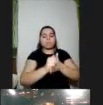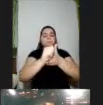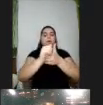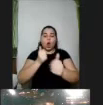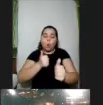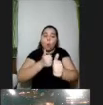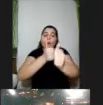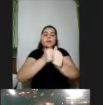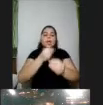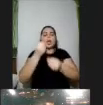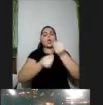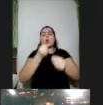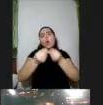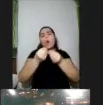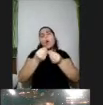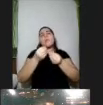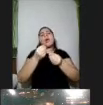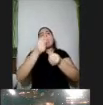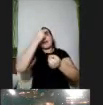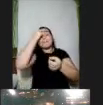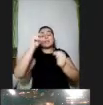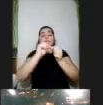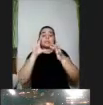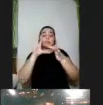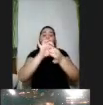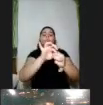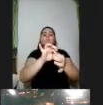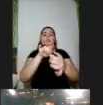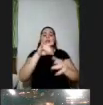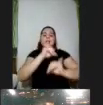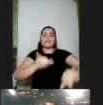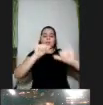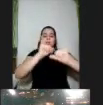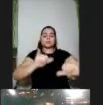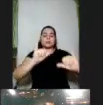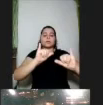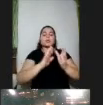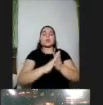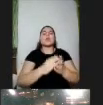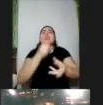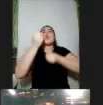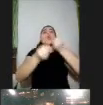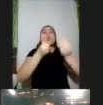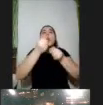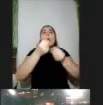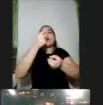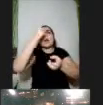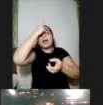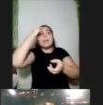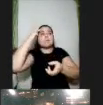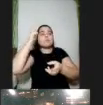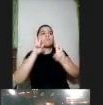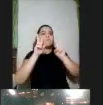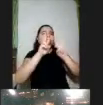informação e as formas como a pessoa vai depois produzir o processo de transferência e generalização que é aquilo que eu apresento num contexto